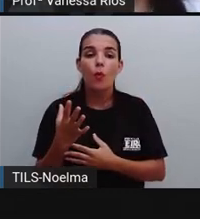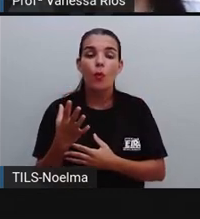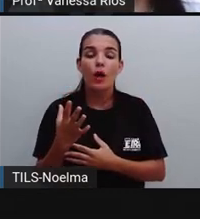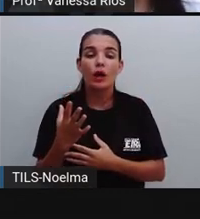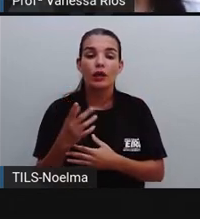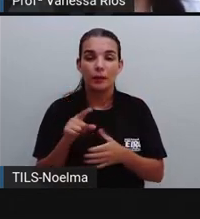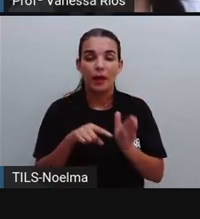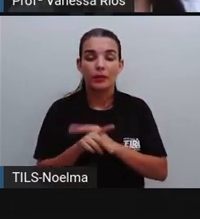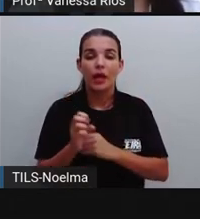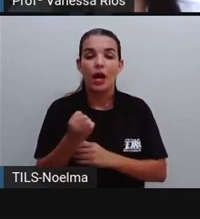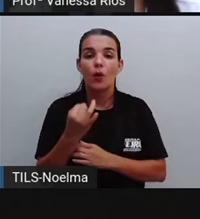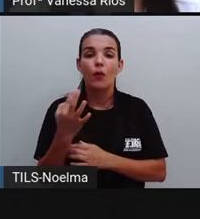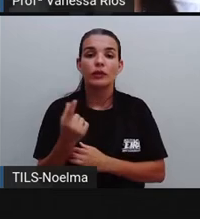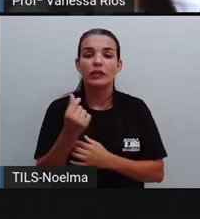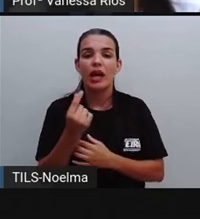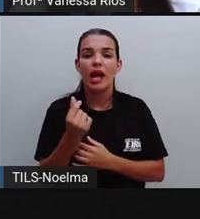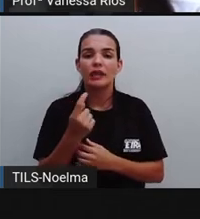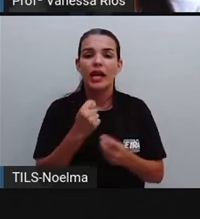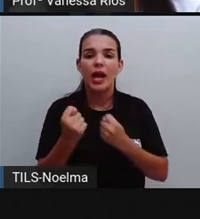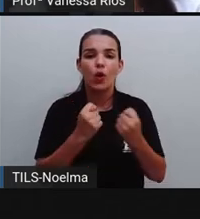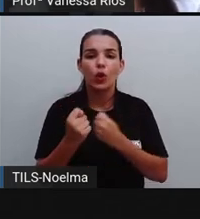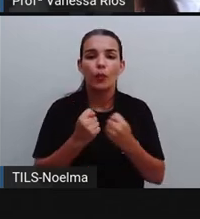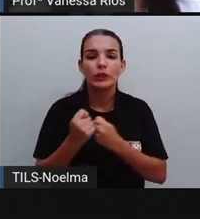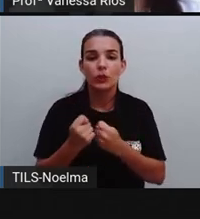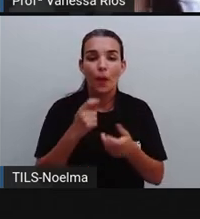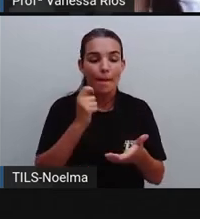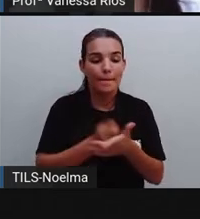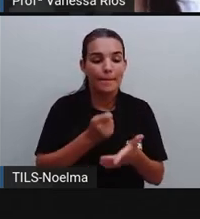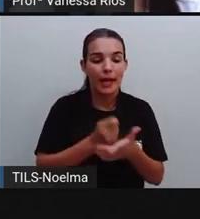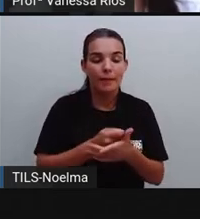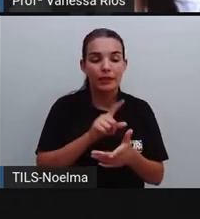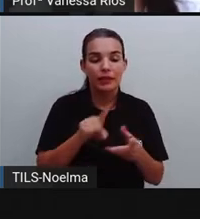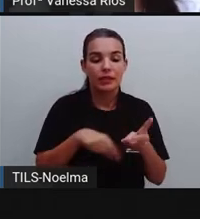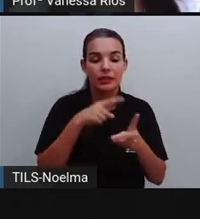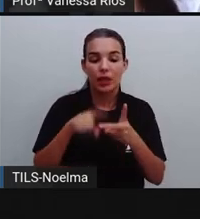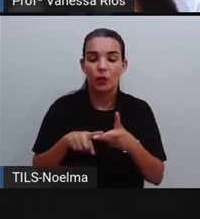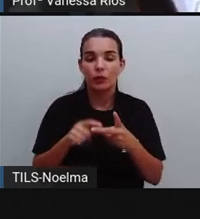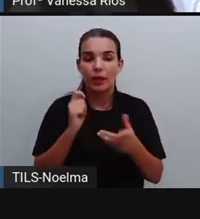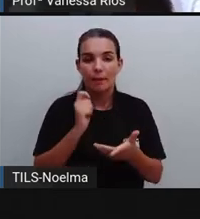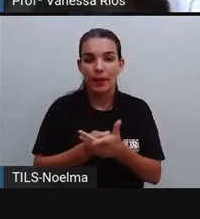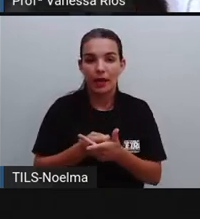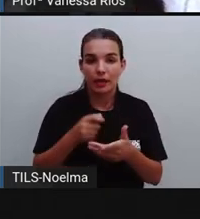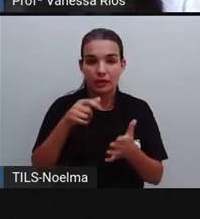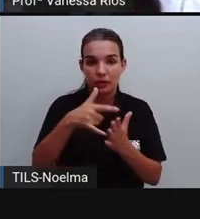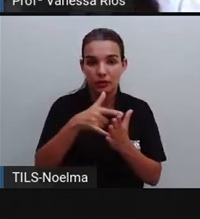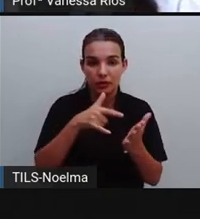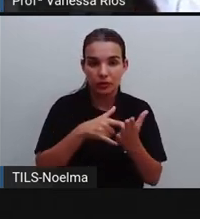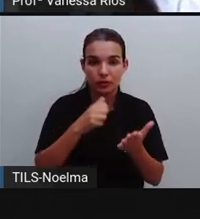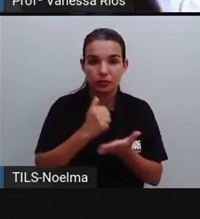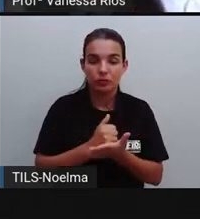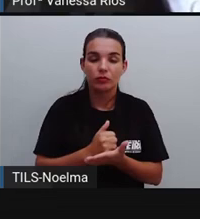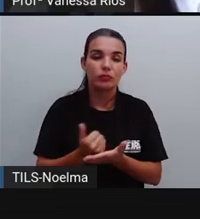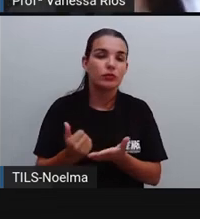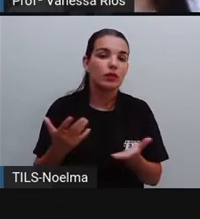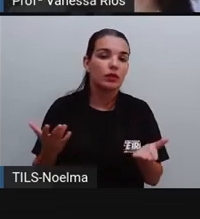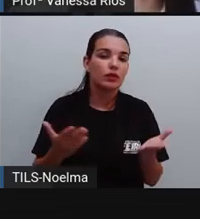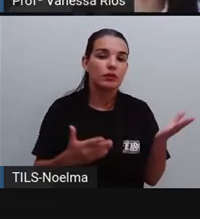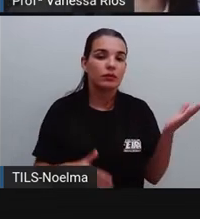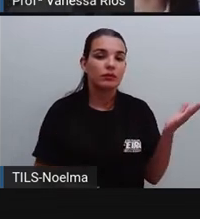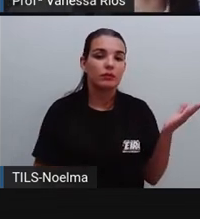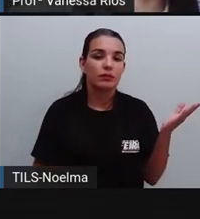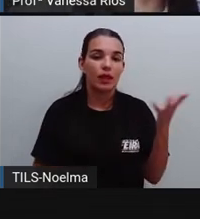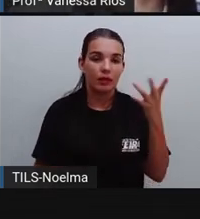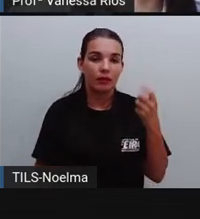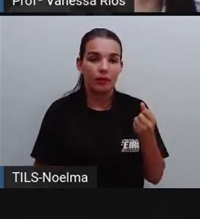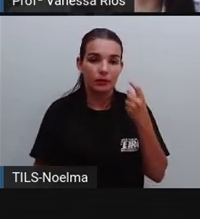uma pergunta. Quantos reais se economizou no pagamento da segunda conta de energia? A gente volta para as